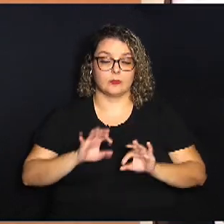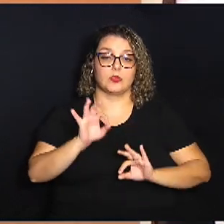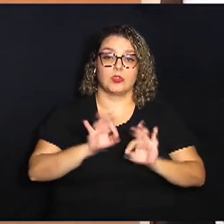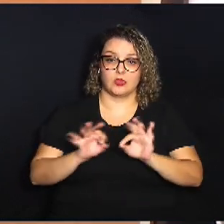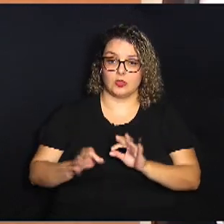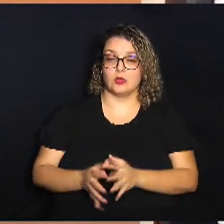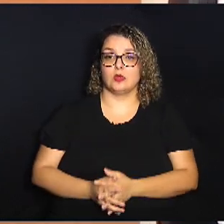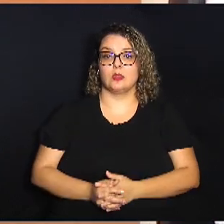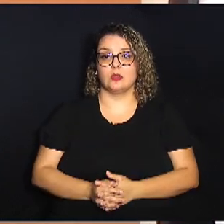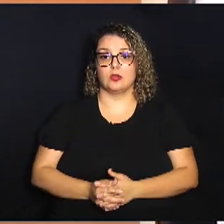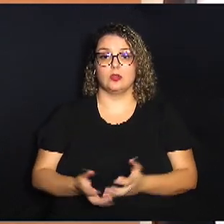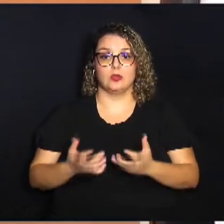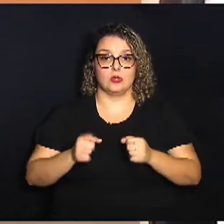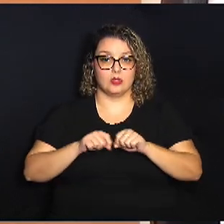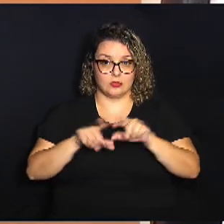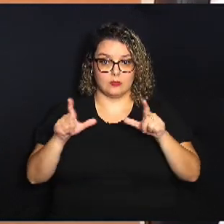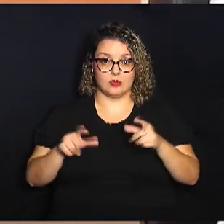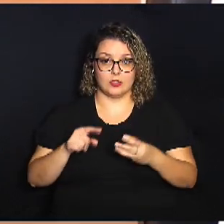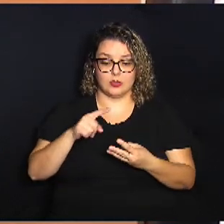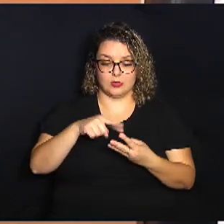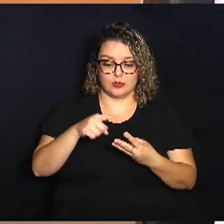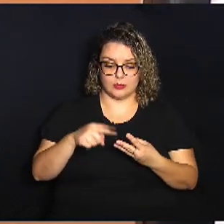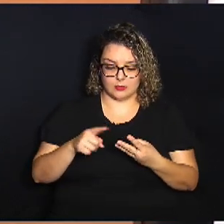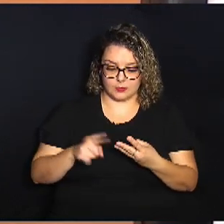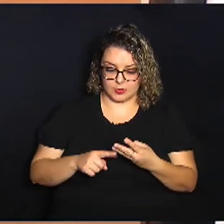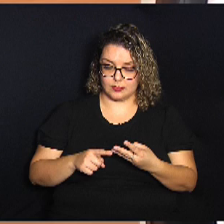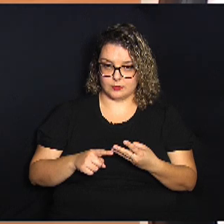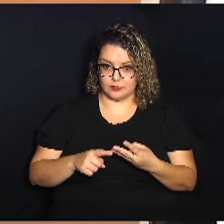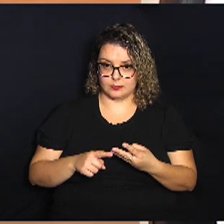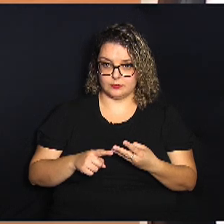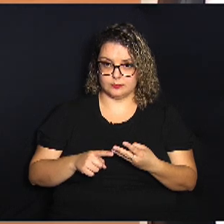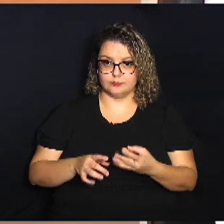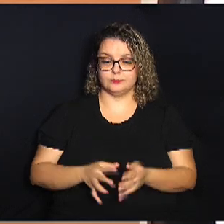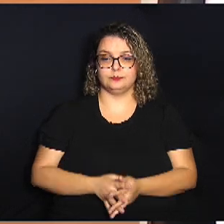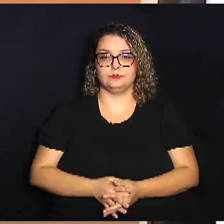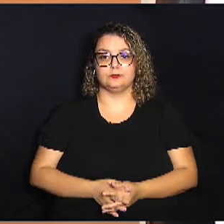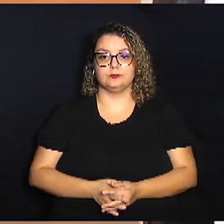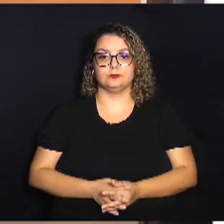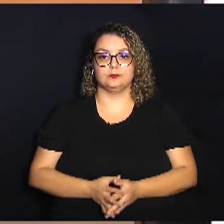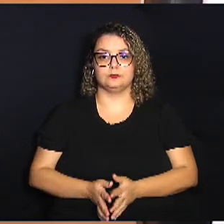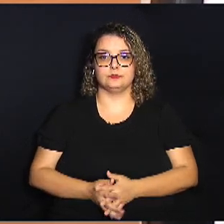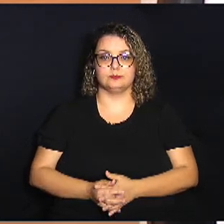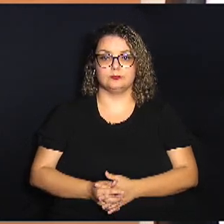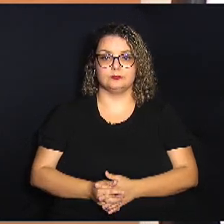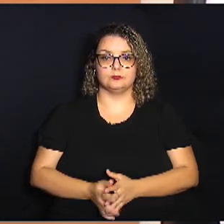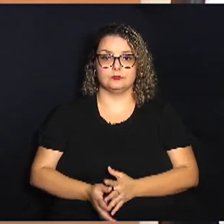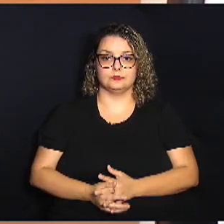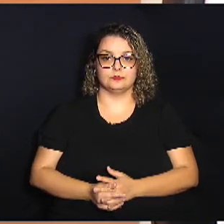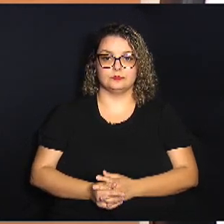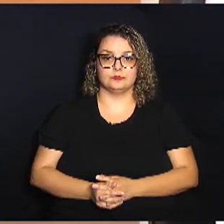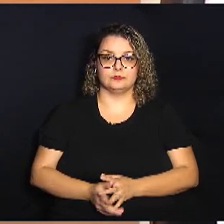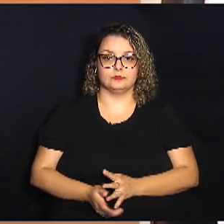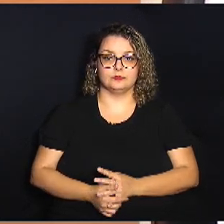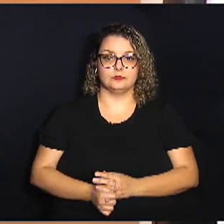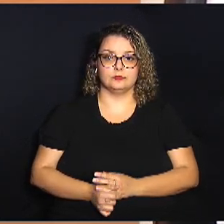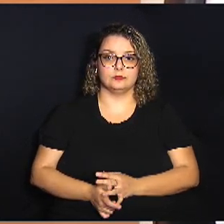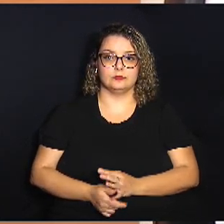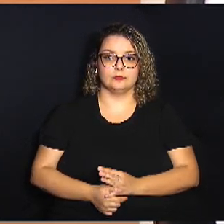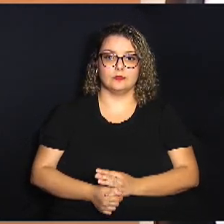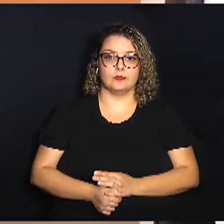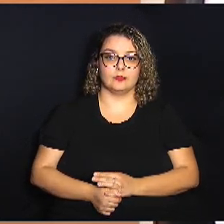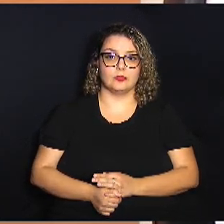eu queria destacar aqui três aspectos de que é incontestável a